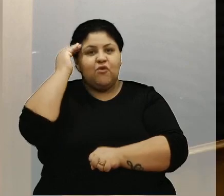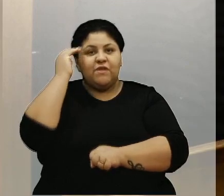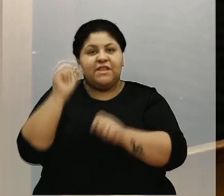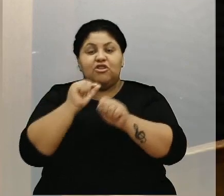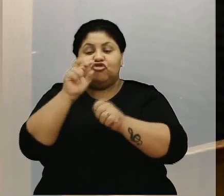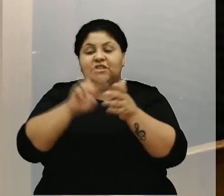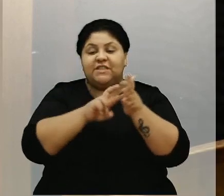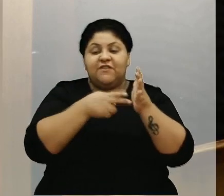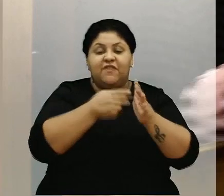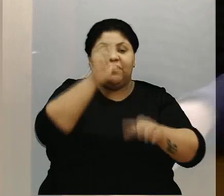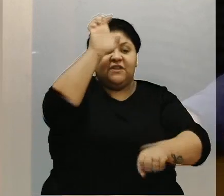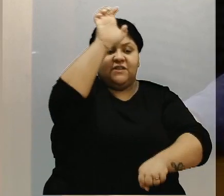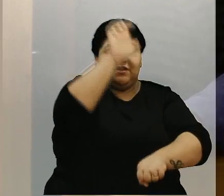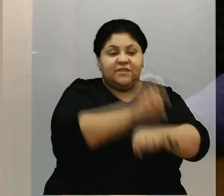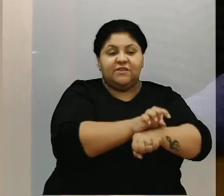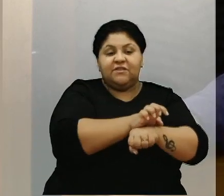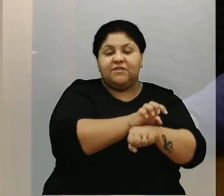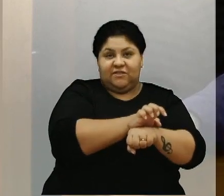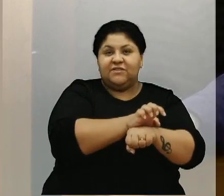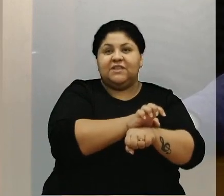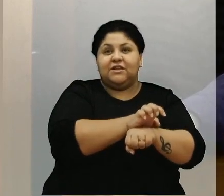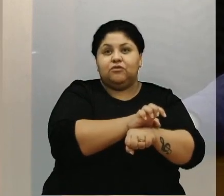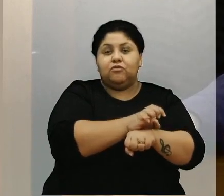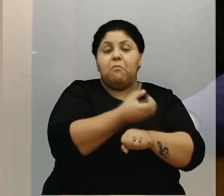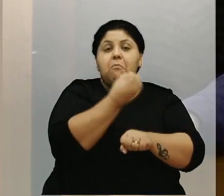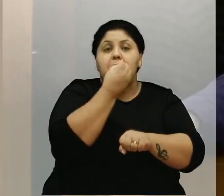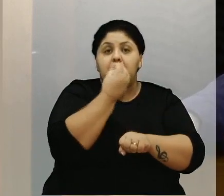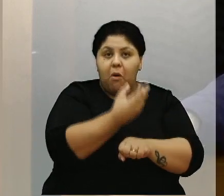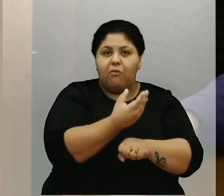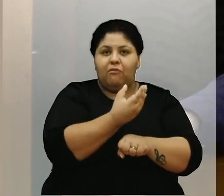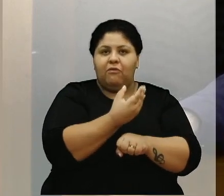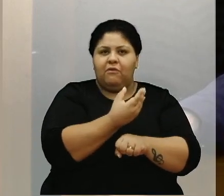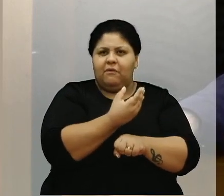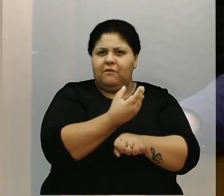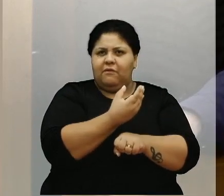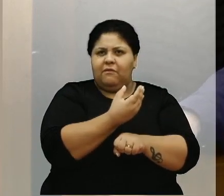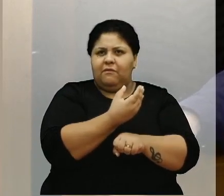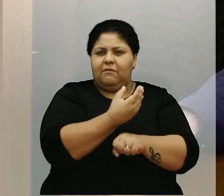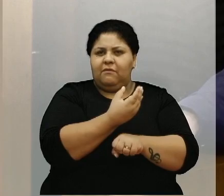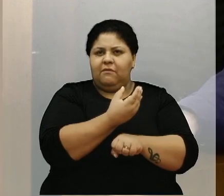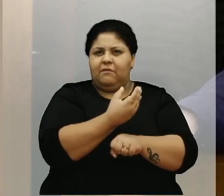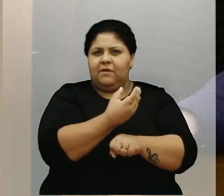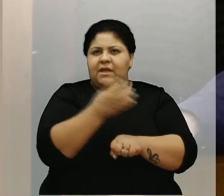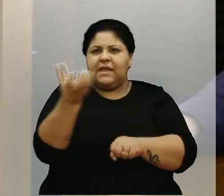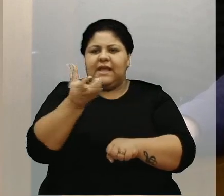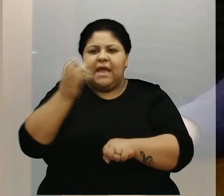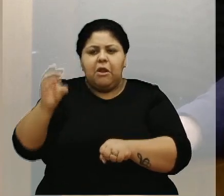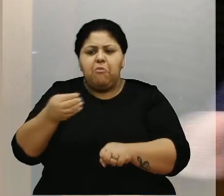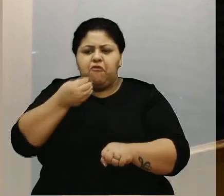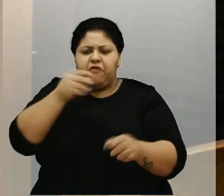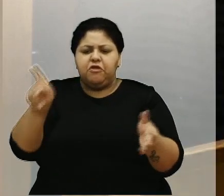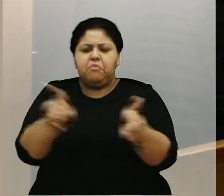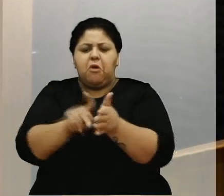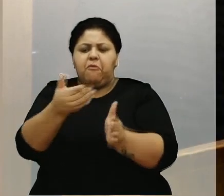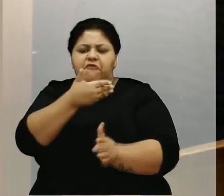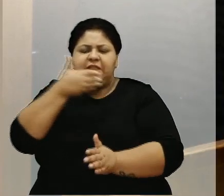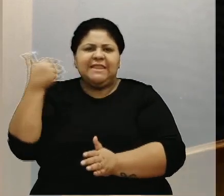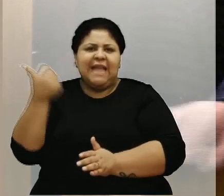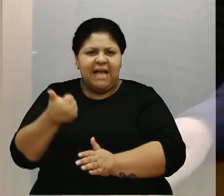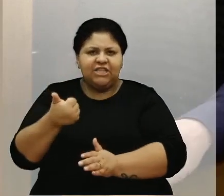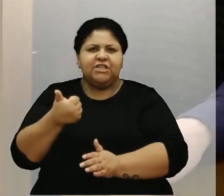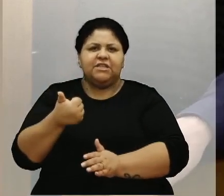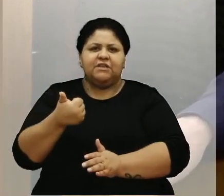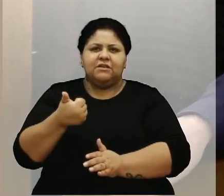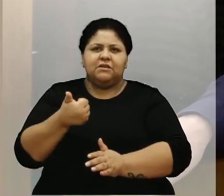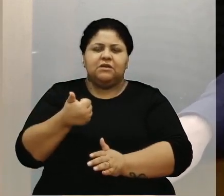Eles entendem como o Estado próprio deles, para tirar proveito próprio. Então, a sociedade como um todo já está de